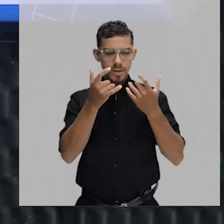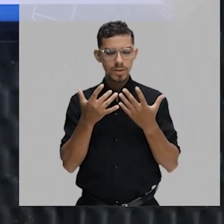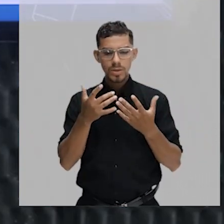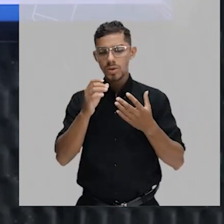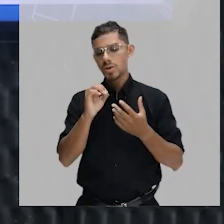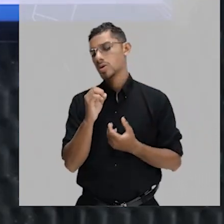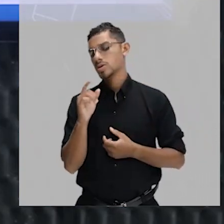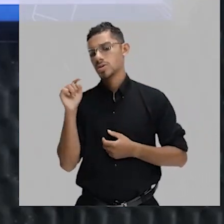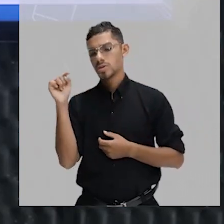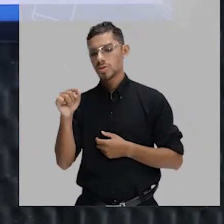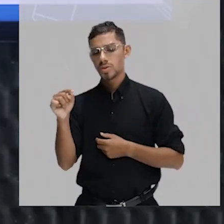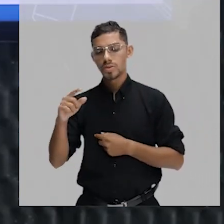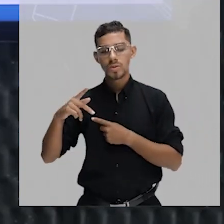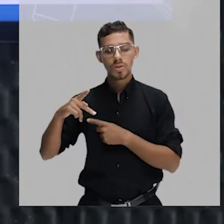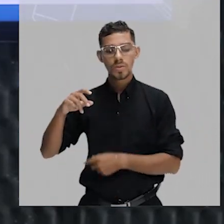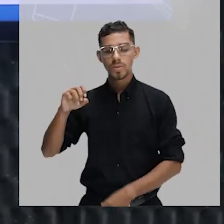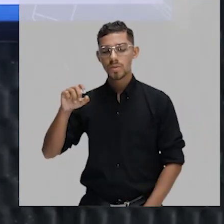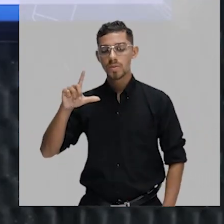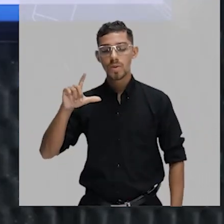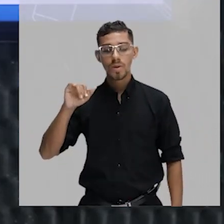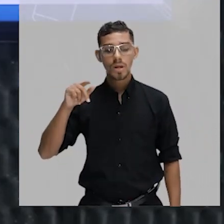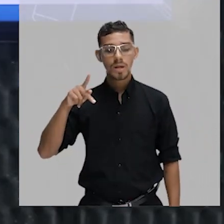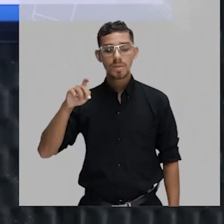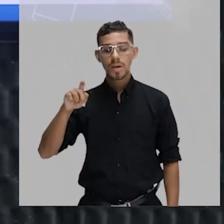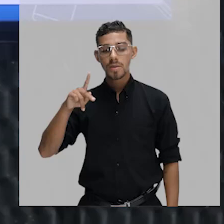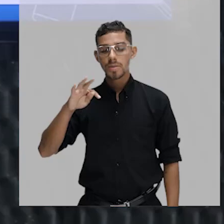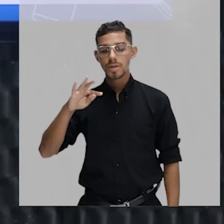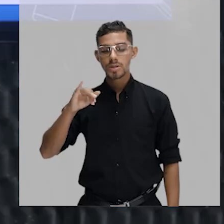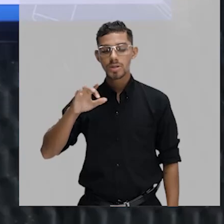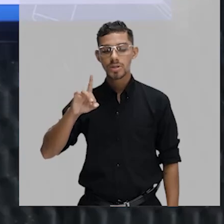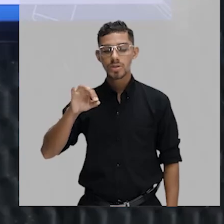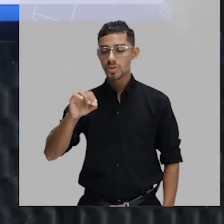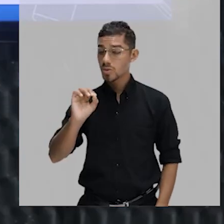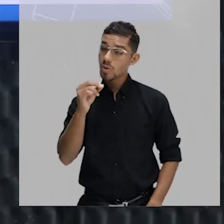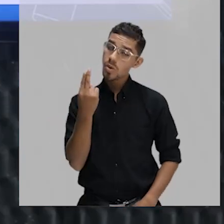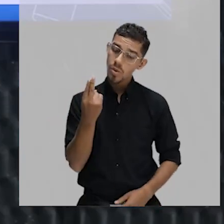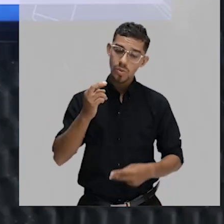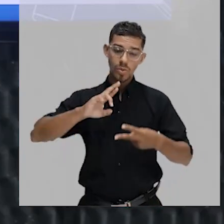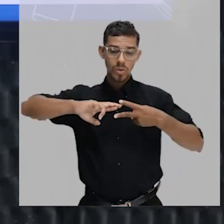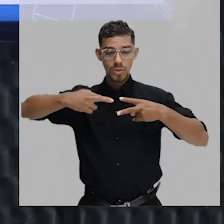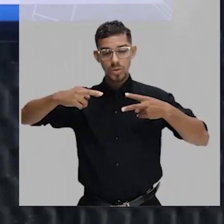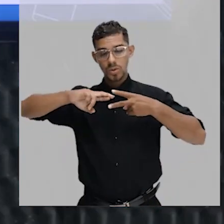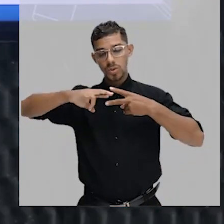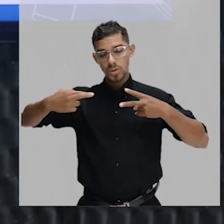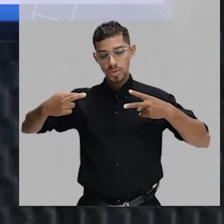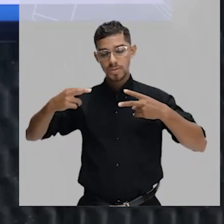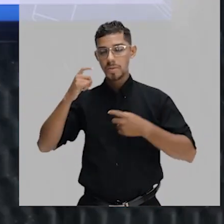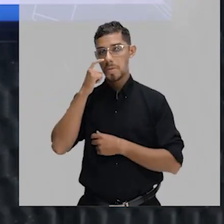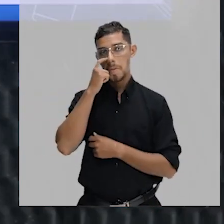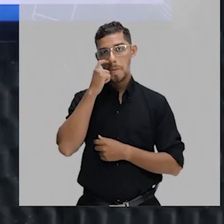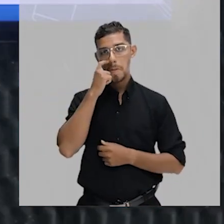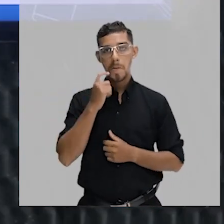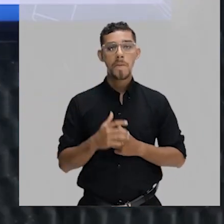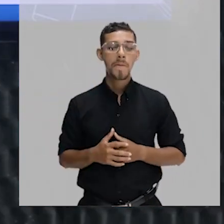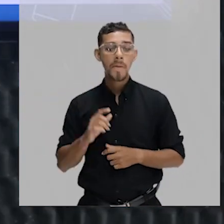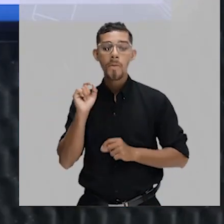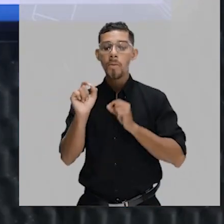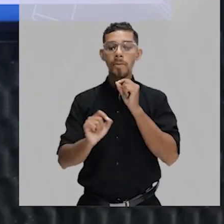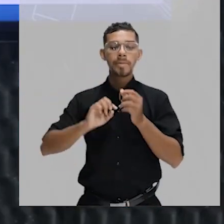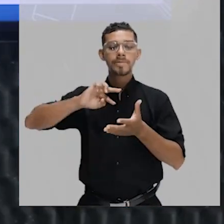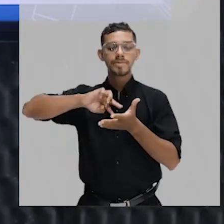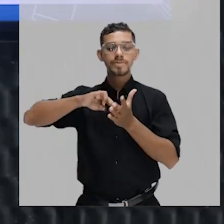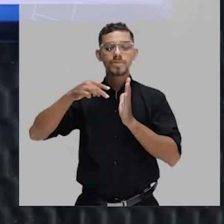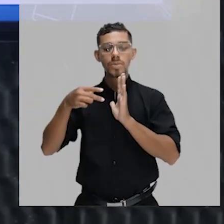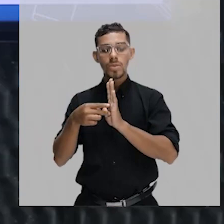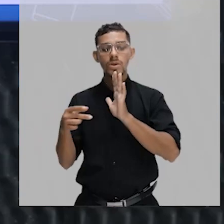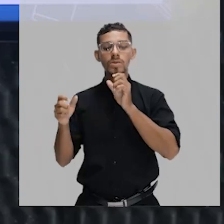RNA. Vamos lá. Primeira coisa, o que vai resultar no gene? O que o gene